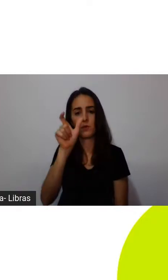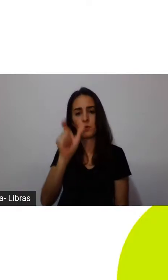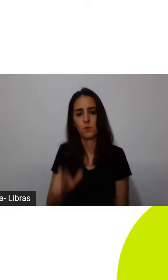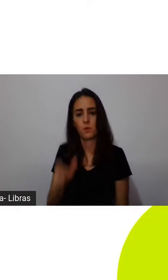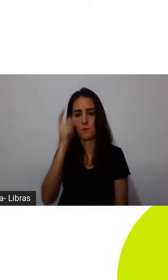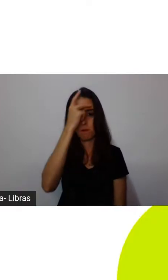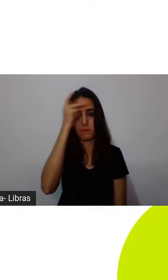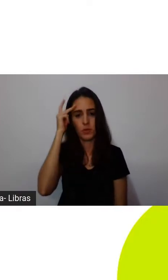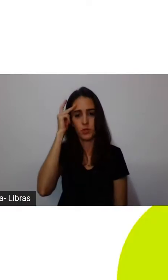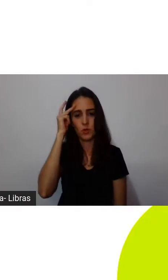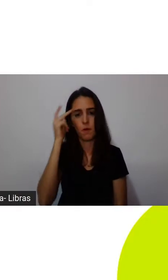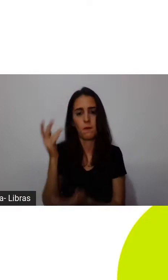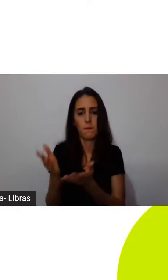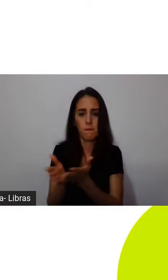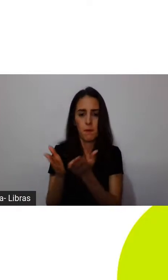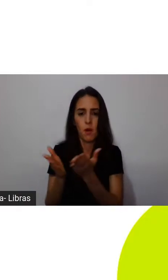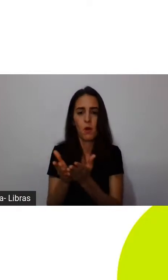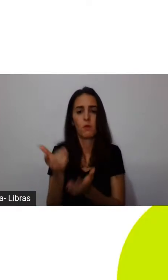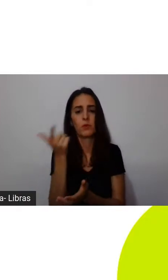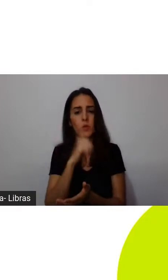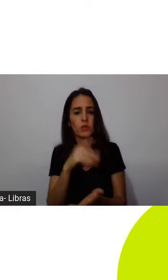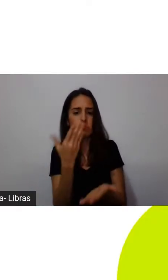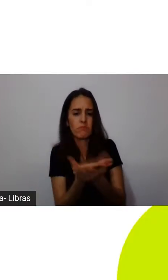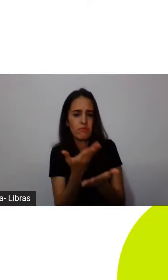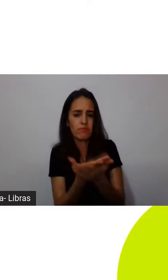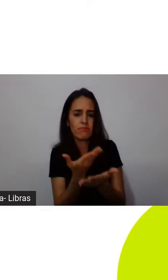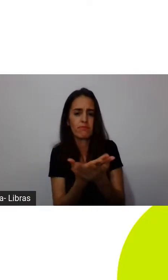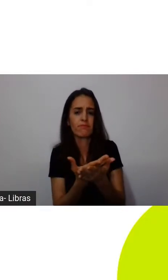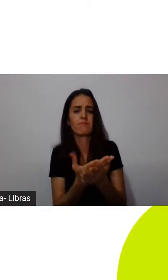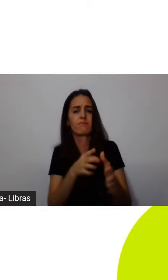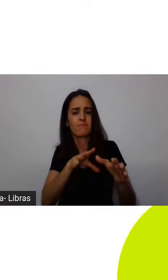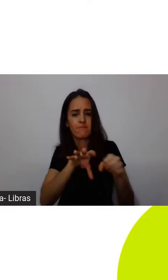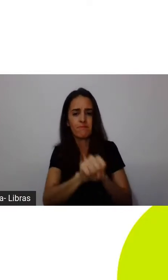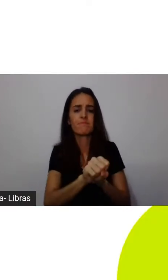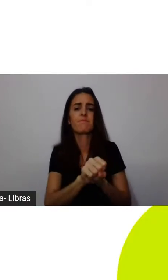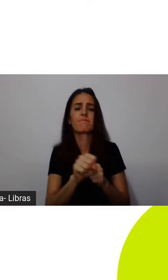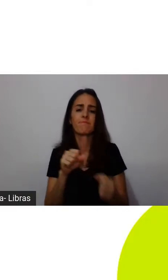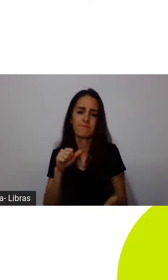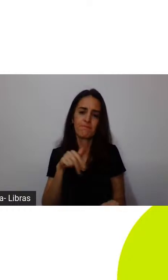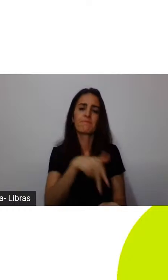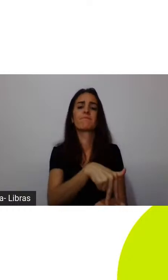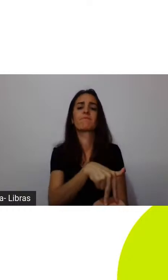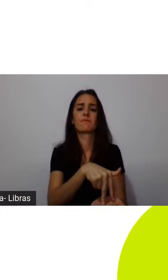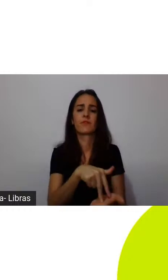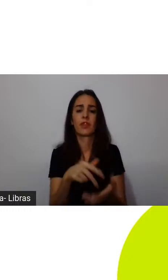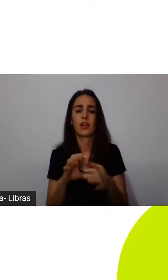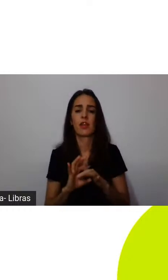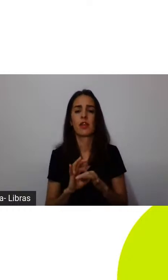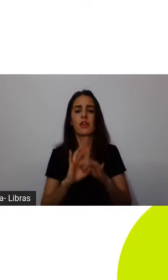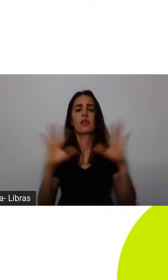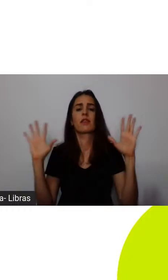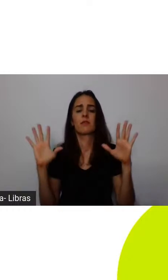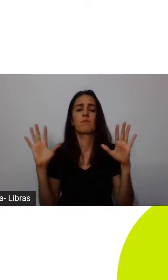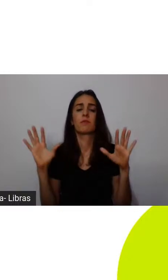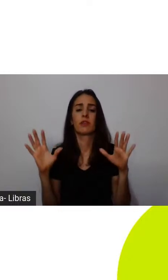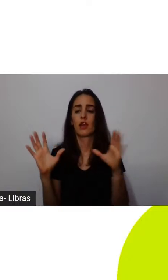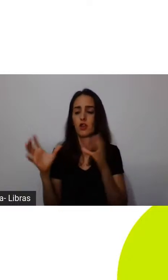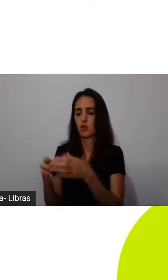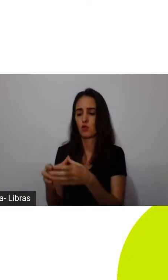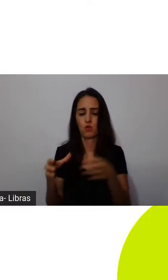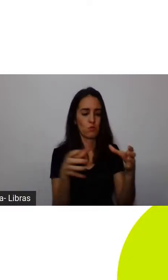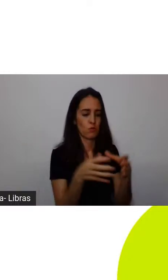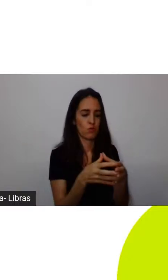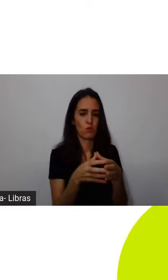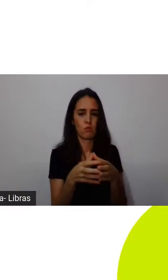pobre conseguir ter seus estudos. Liberdade de entre classes, liberdade